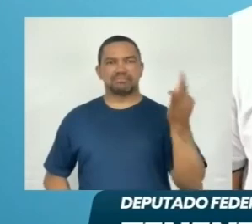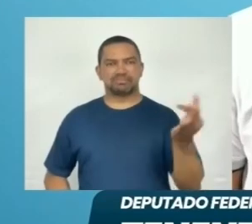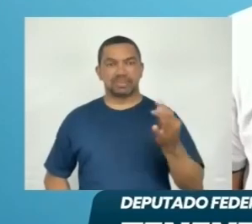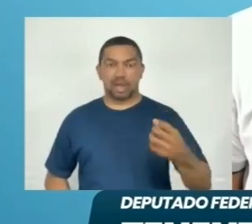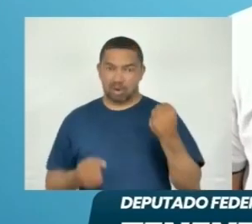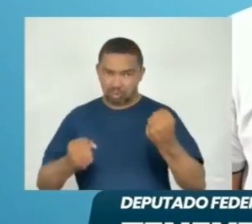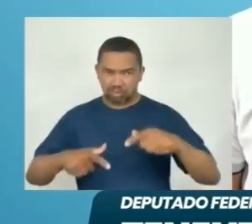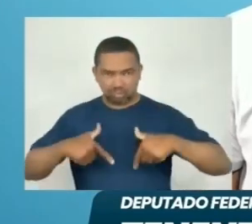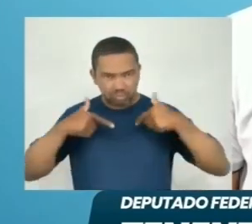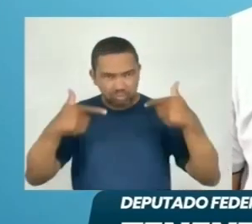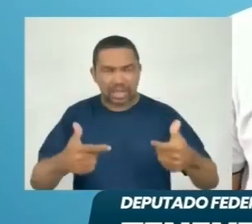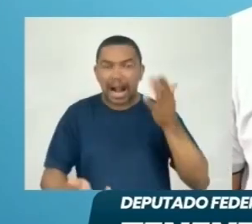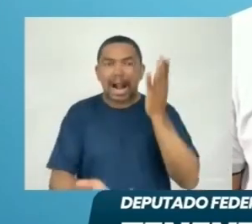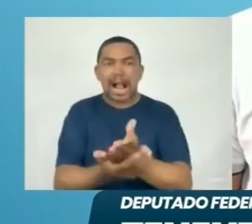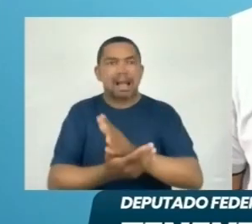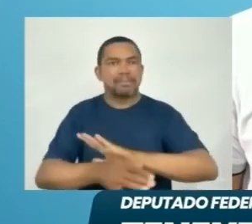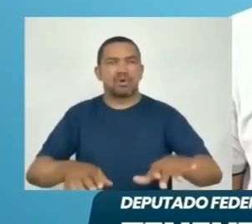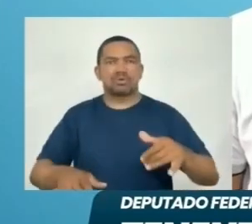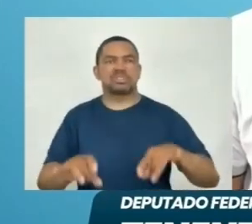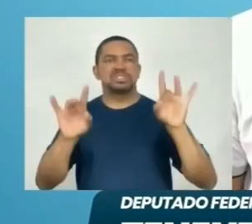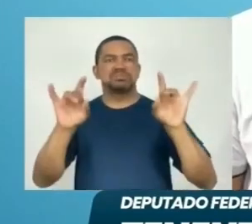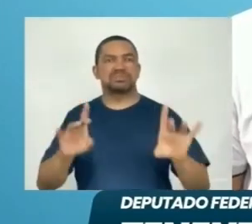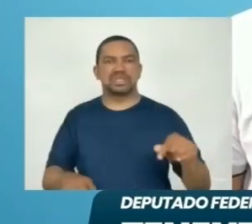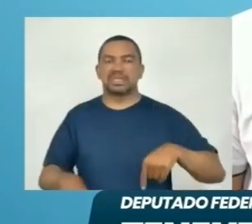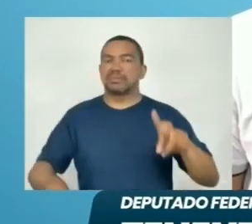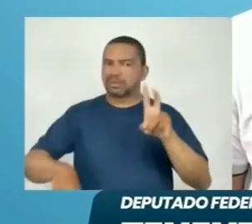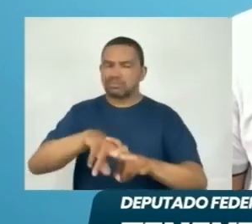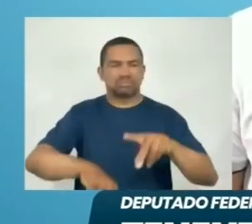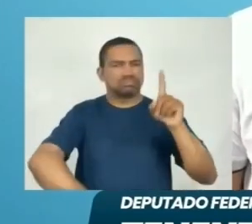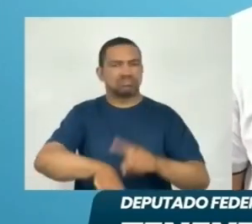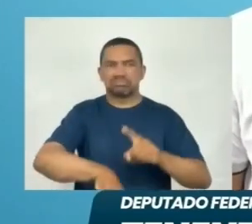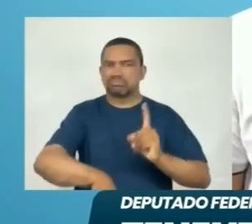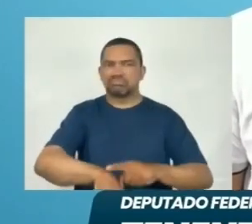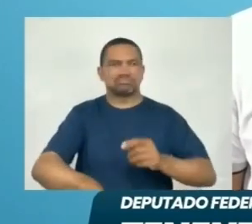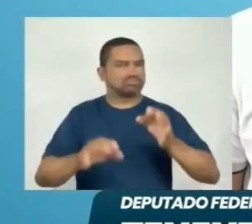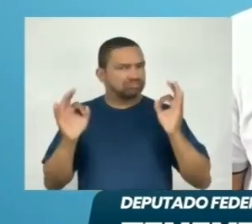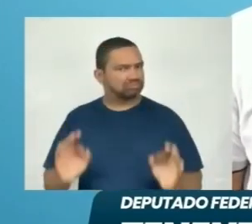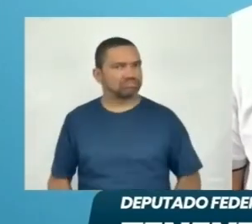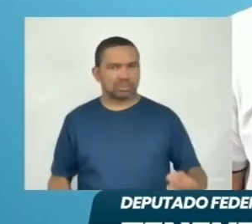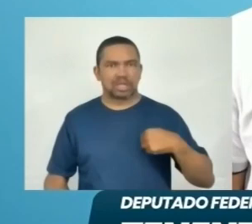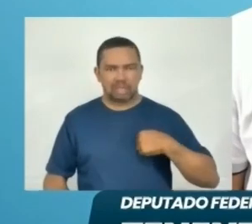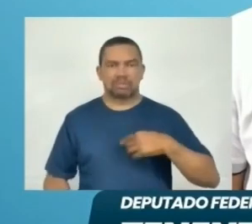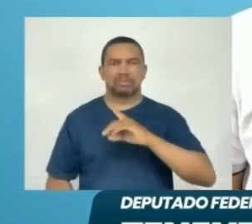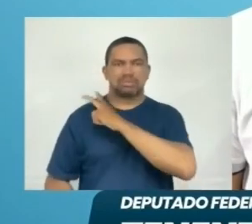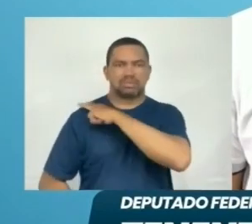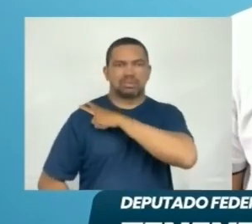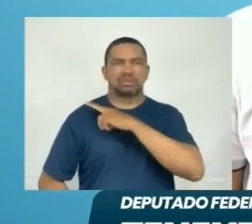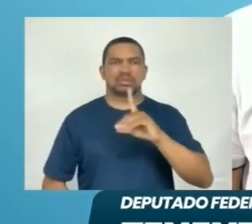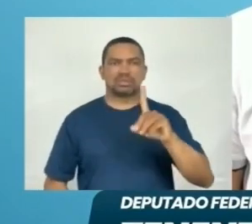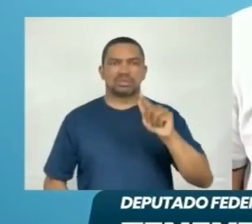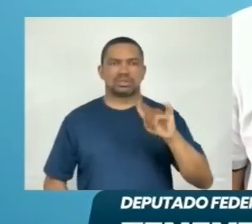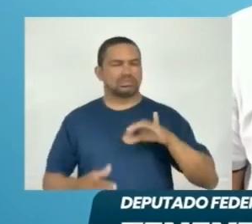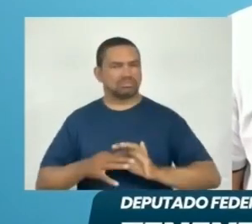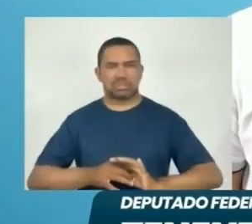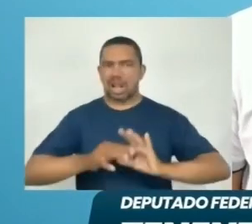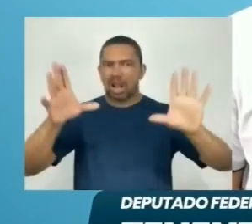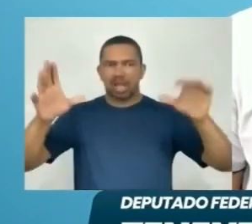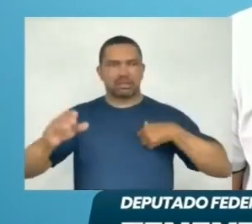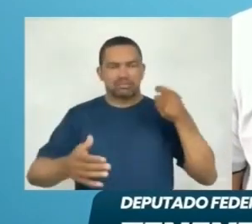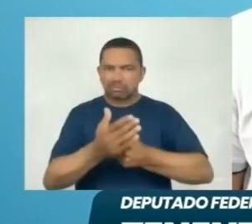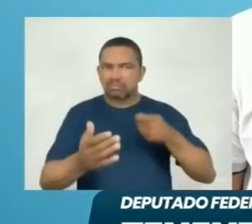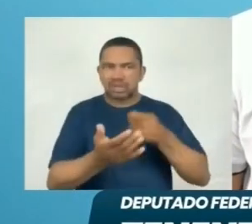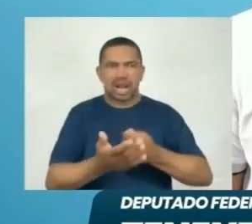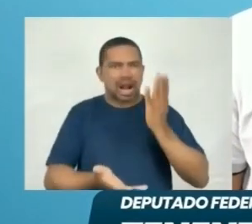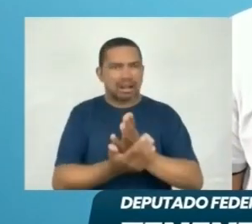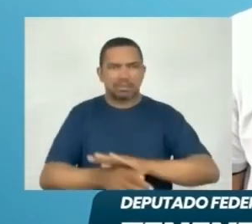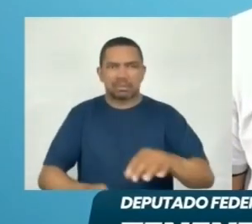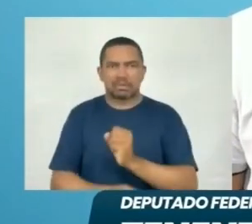federal. Lutarei contra o foro privilegiado e a favor da prisão em segunda instância. Sou Tenente DG à disposição